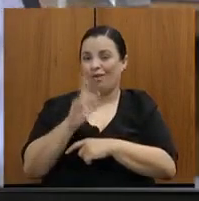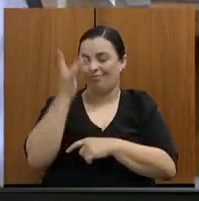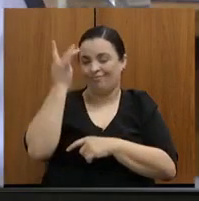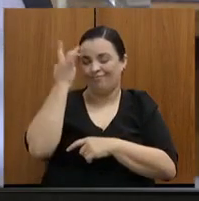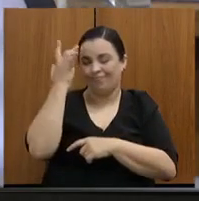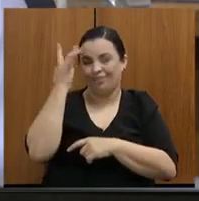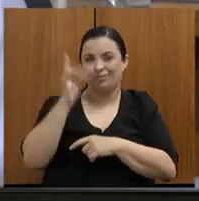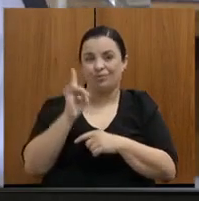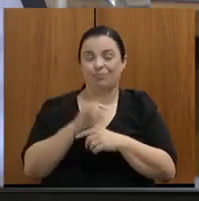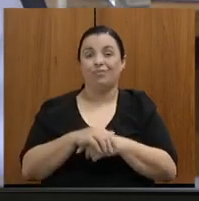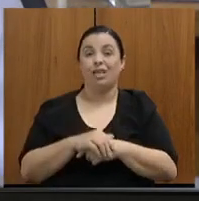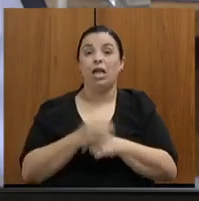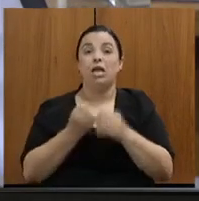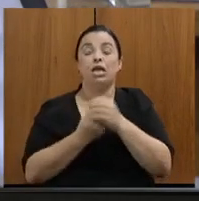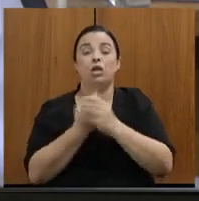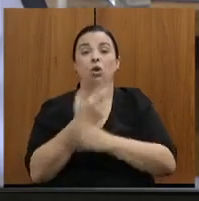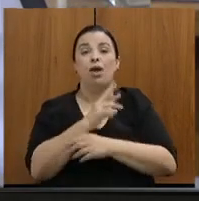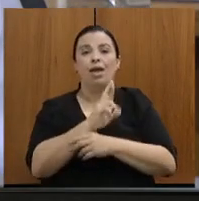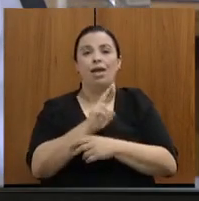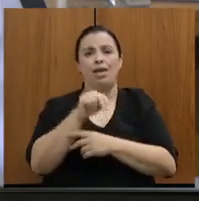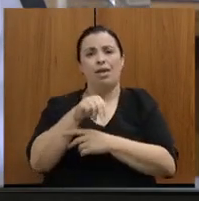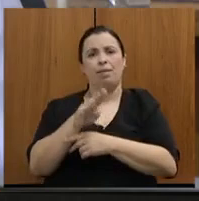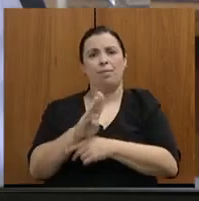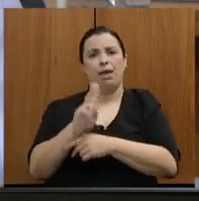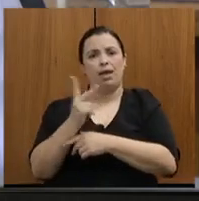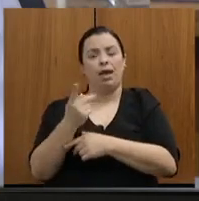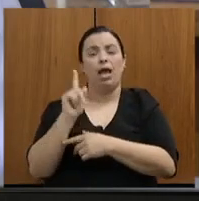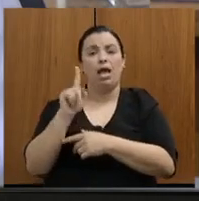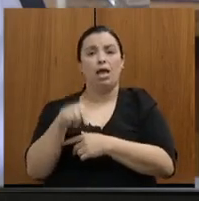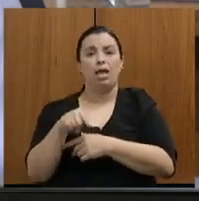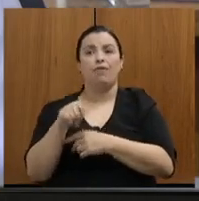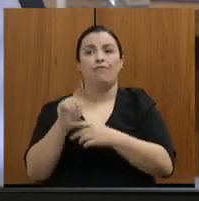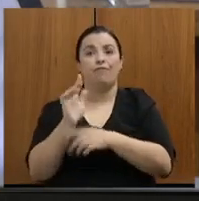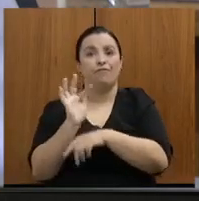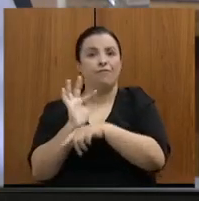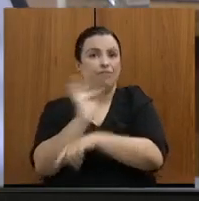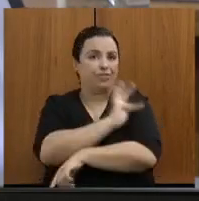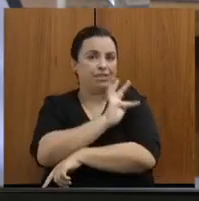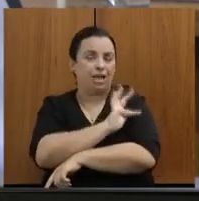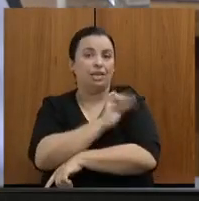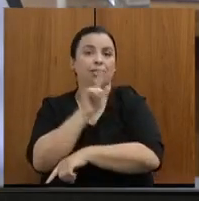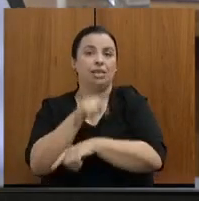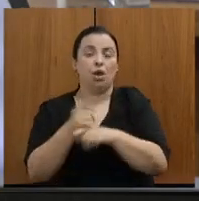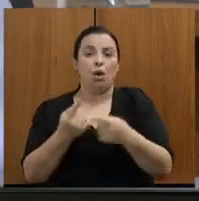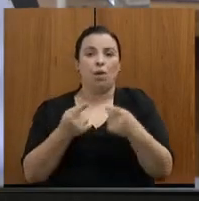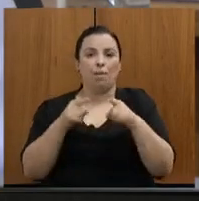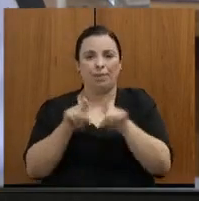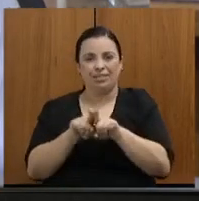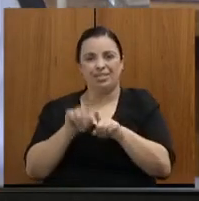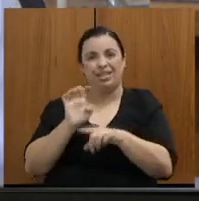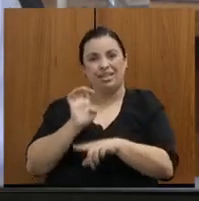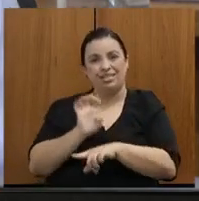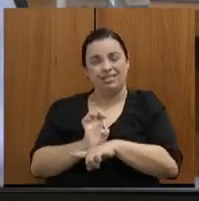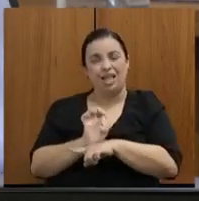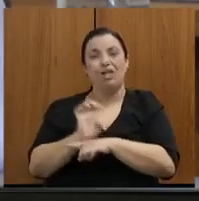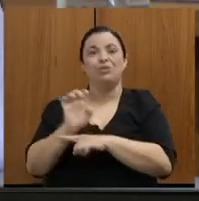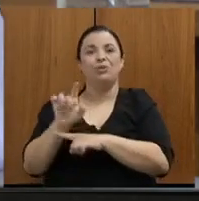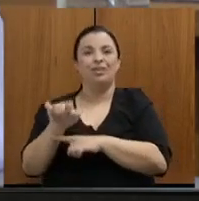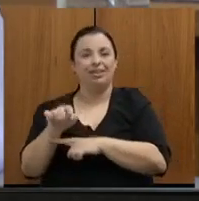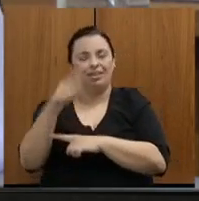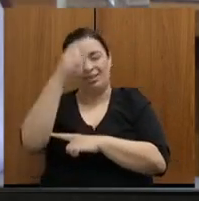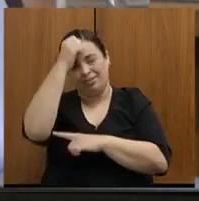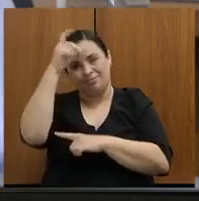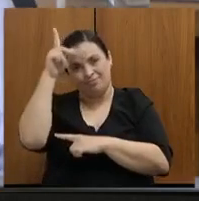criamos o RMBH Fiscaliza, que foi uma parceria entre Estado e municípios da região metropolitana para fiscalizar o transporte